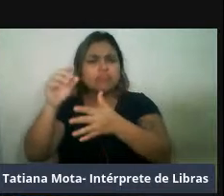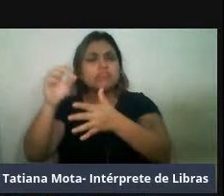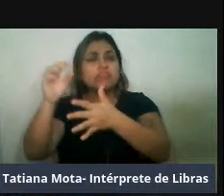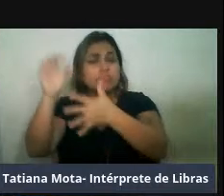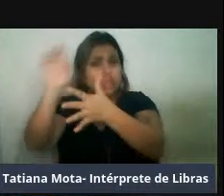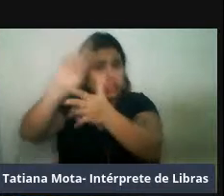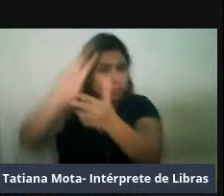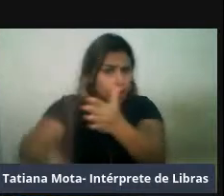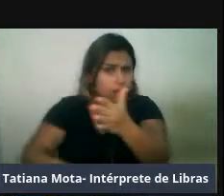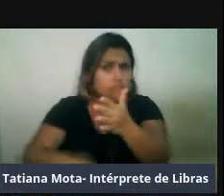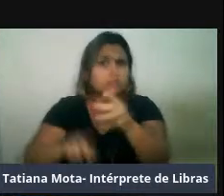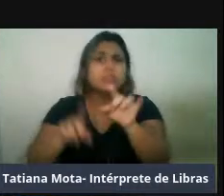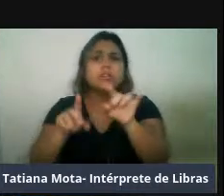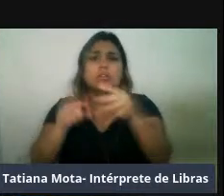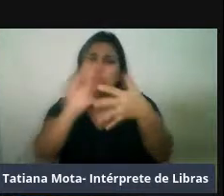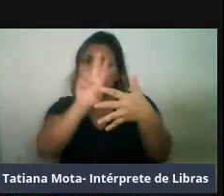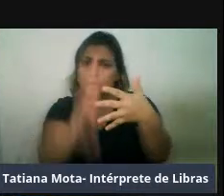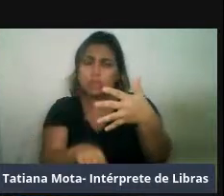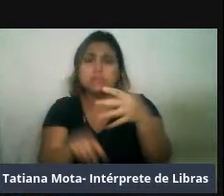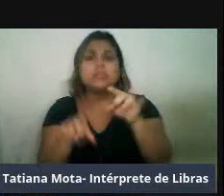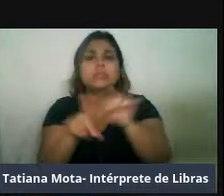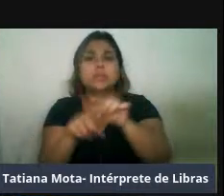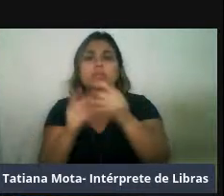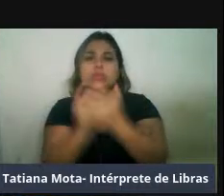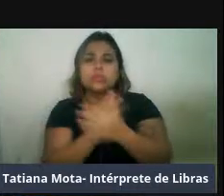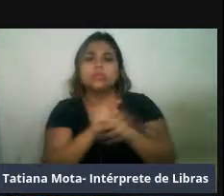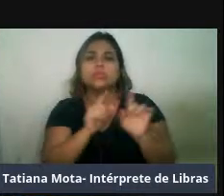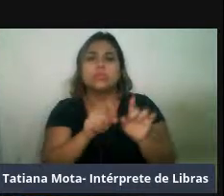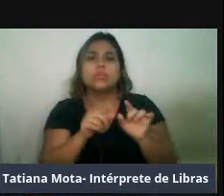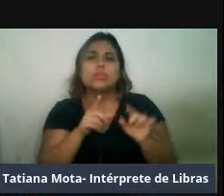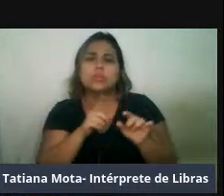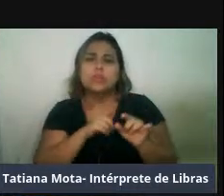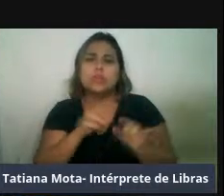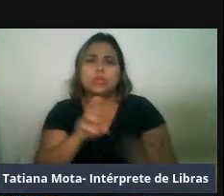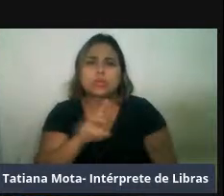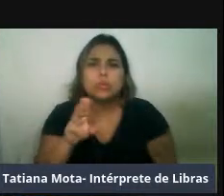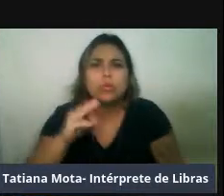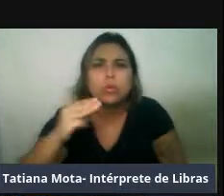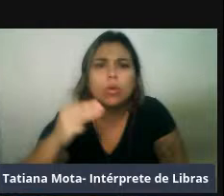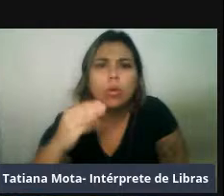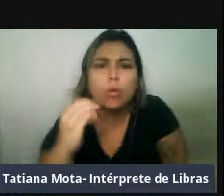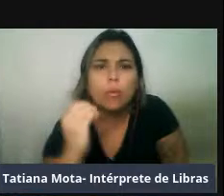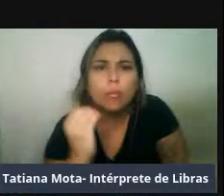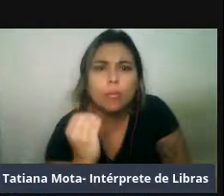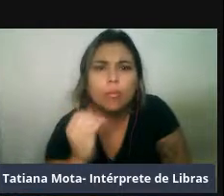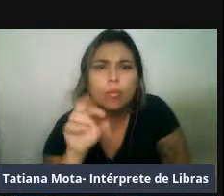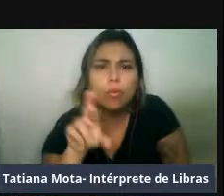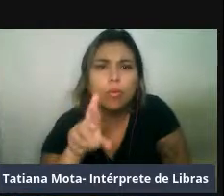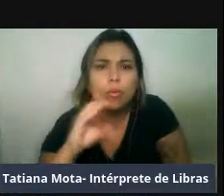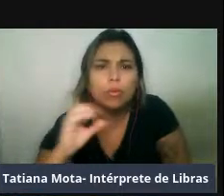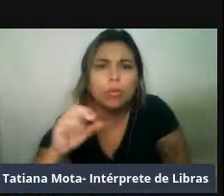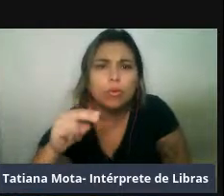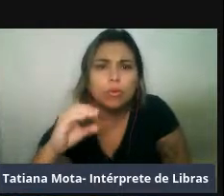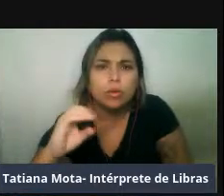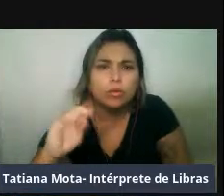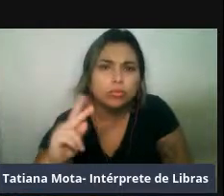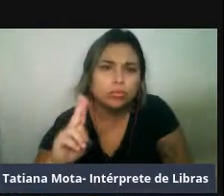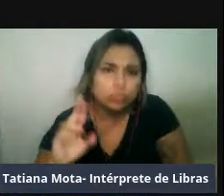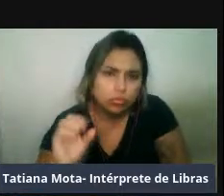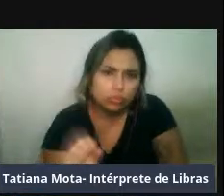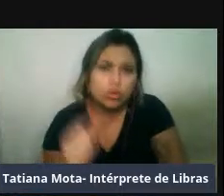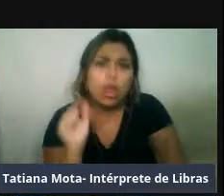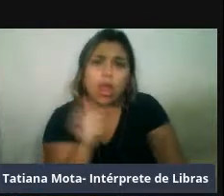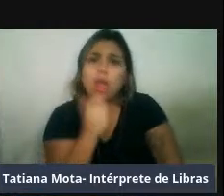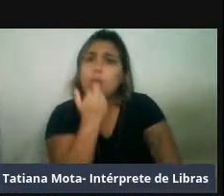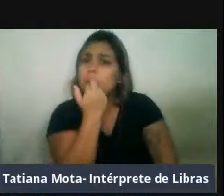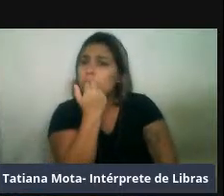espécies, né, de monarcus, então elas são chamadas de focas monge, por conta da aparência delas e da coloração do